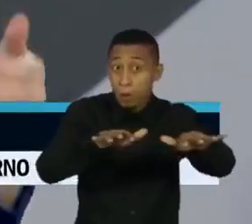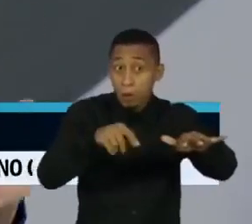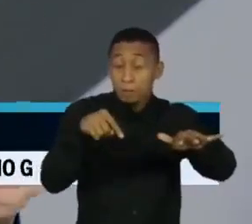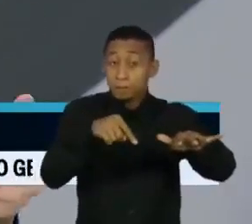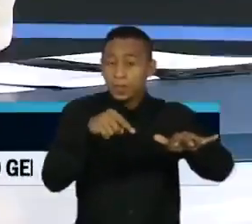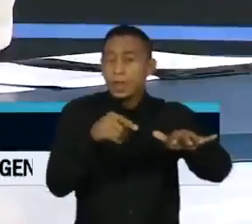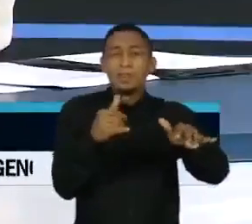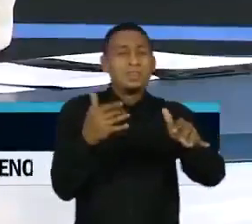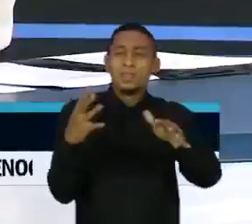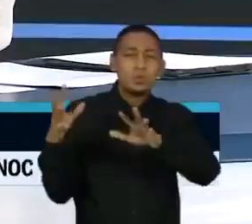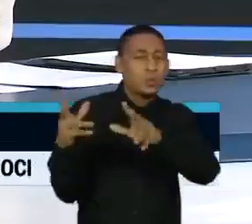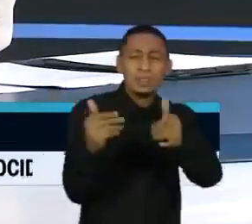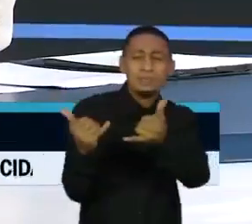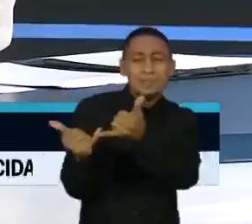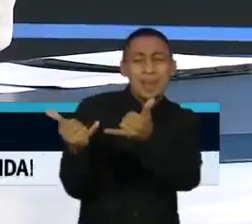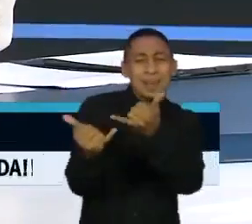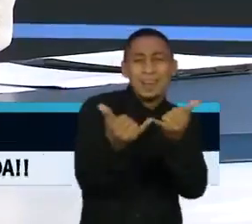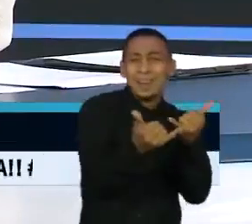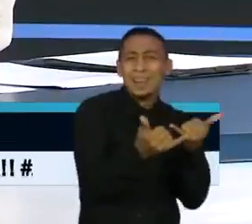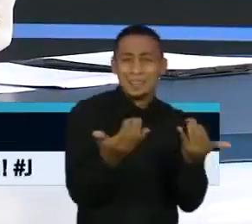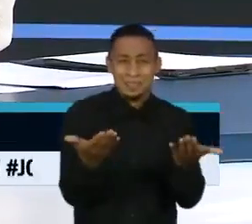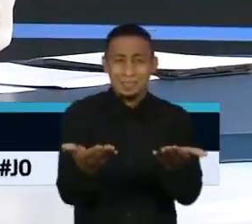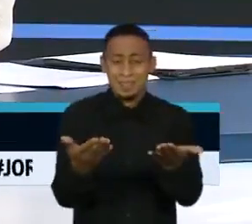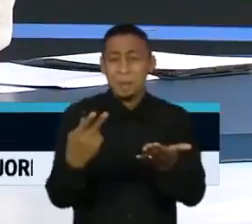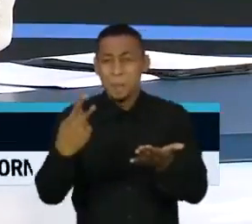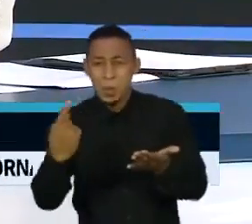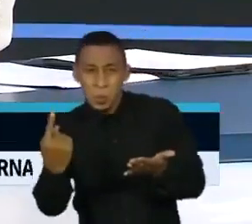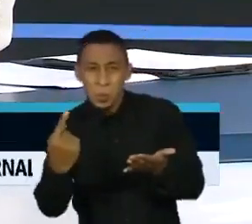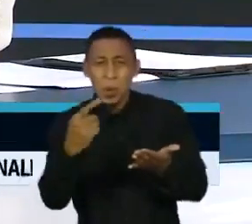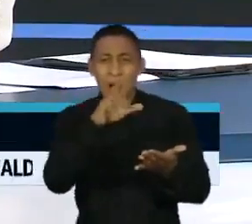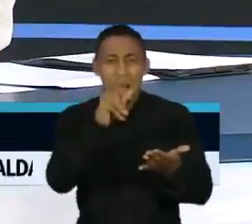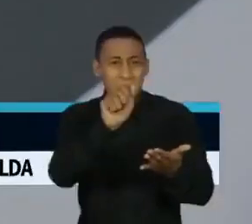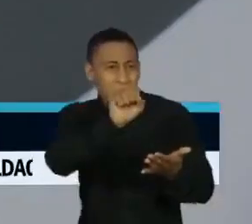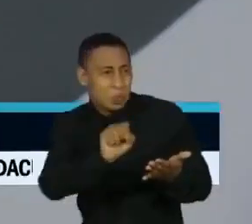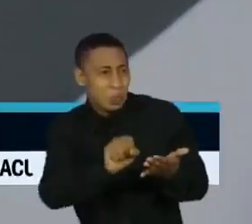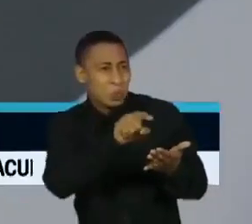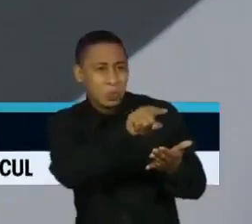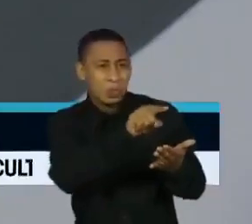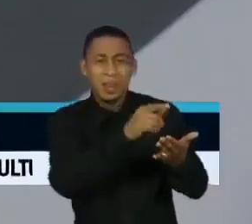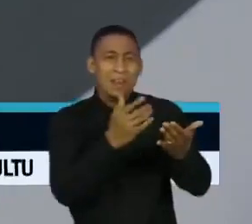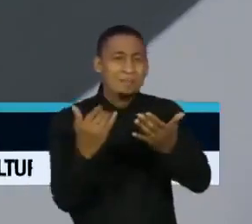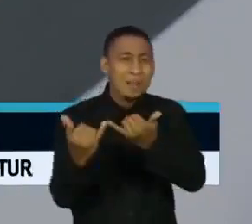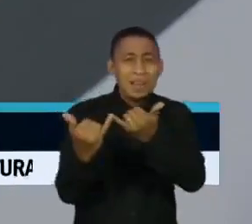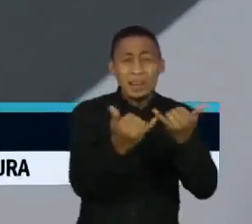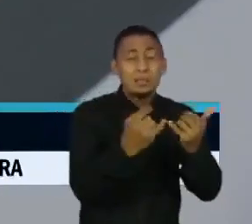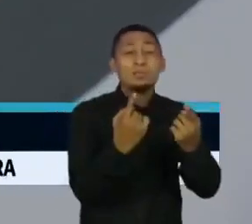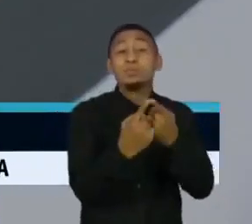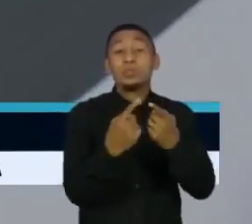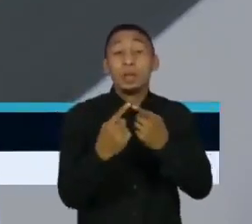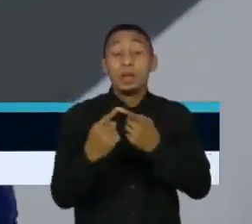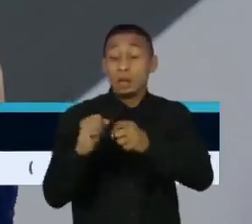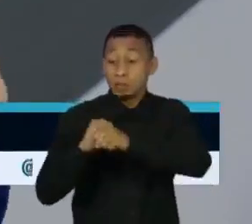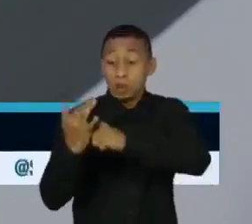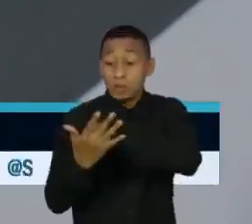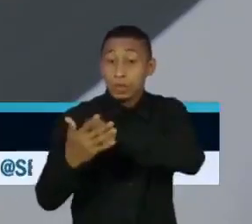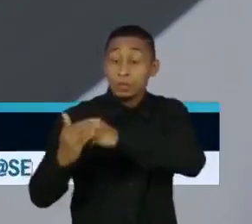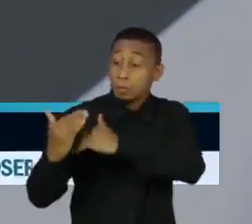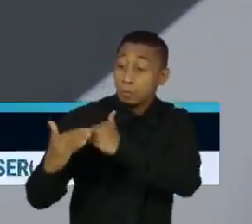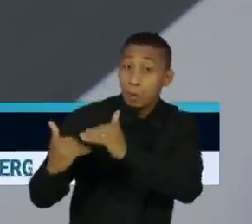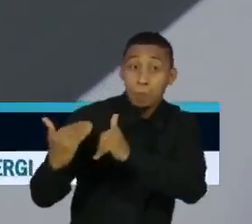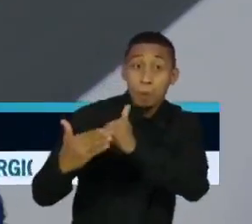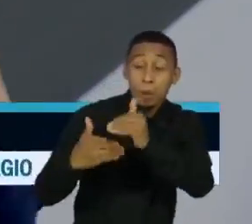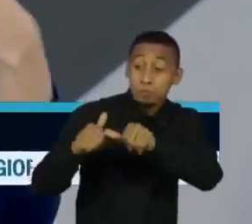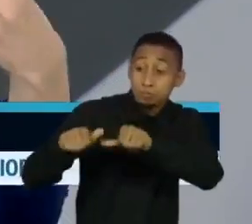são parecidas. E isso tem uma razão. Isso se chama convergência evolutiva, que é um tipo de